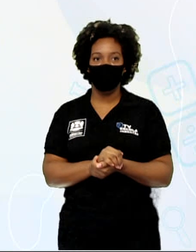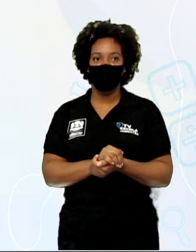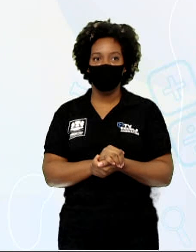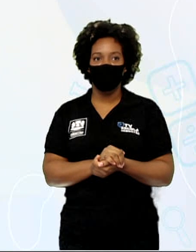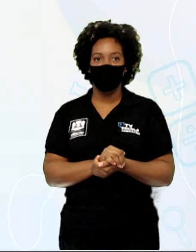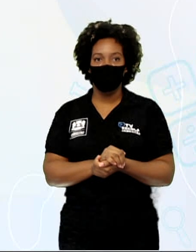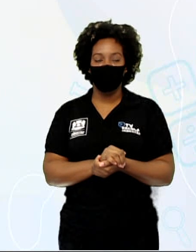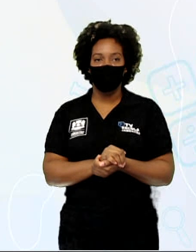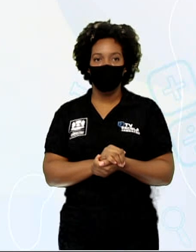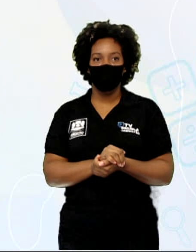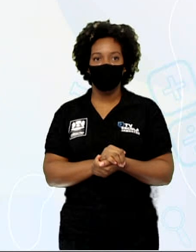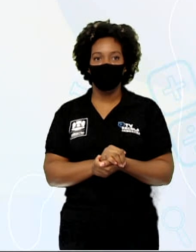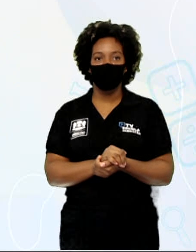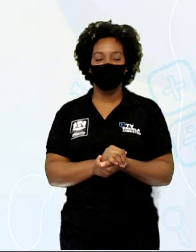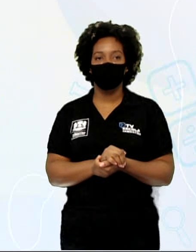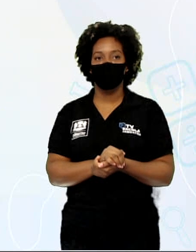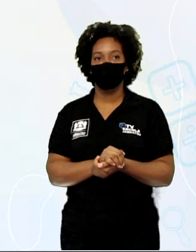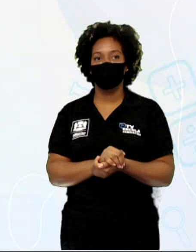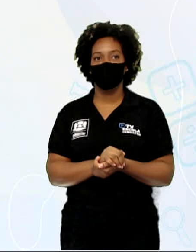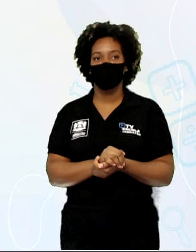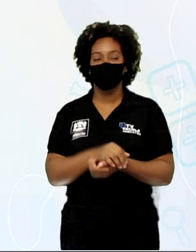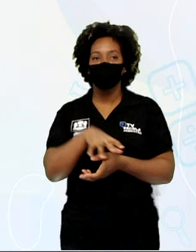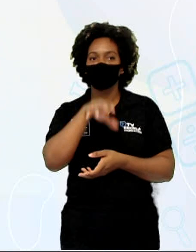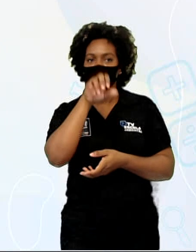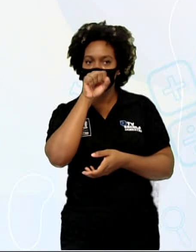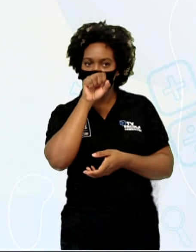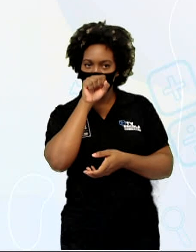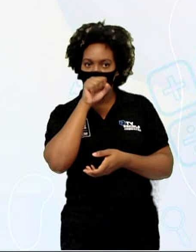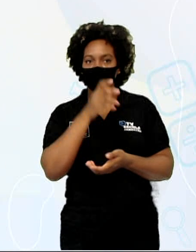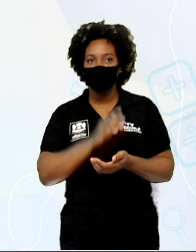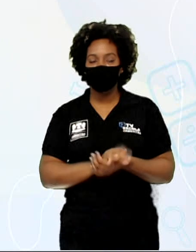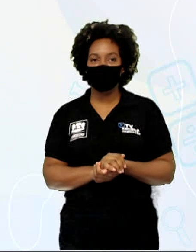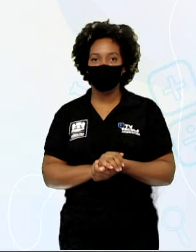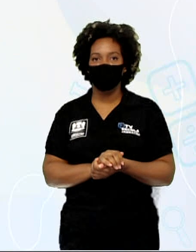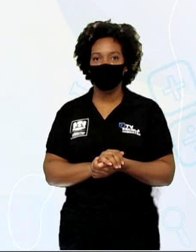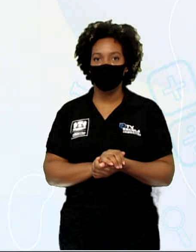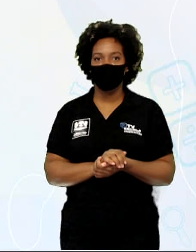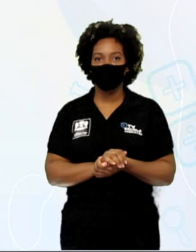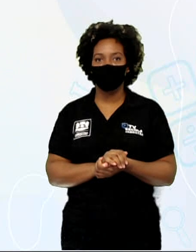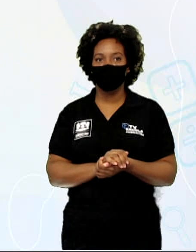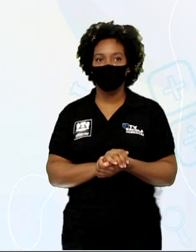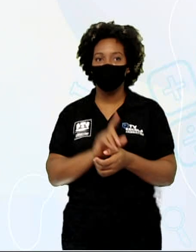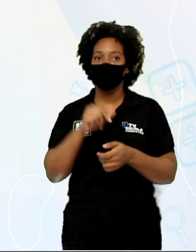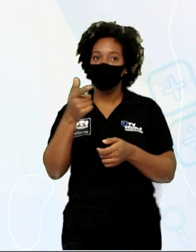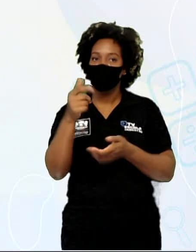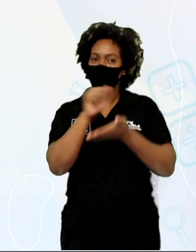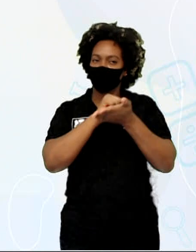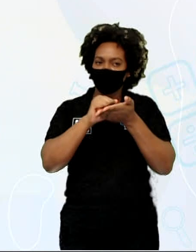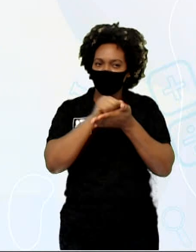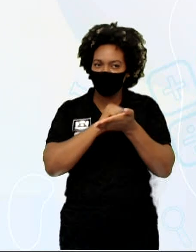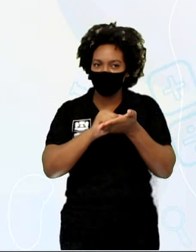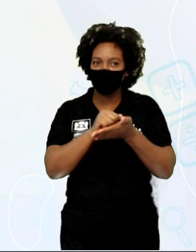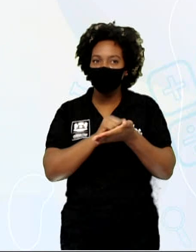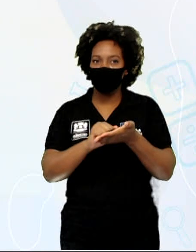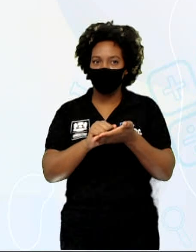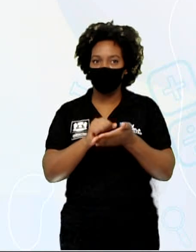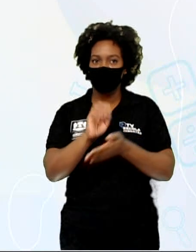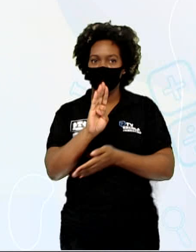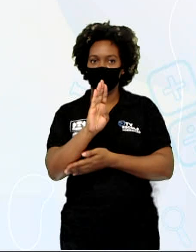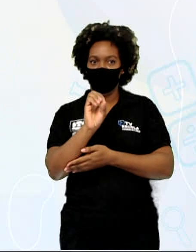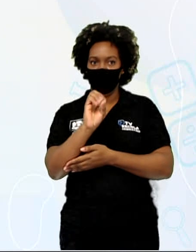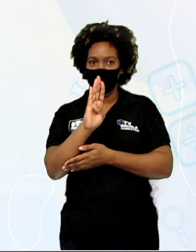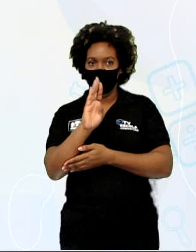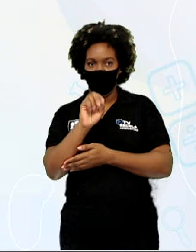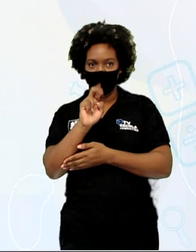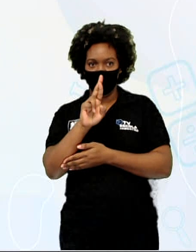desinfetante. Depois eu tenho da lã de aço, Bombril, que é muito